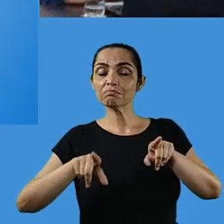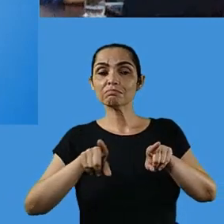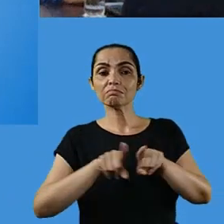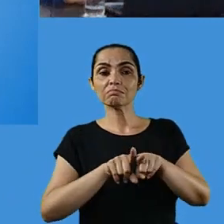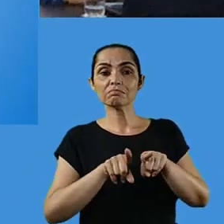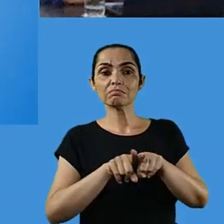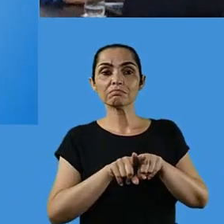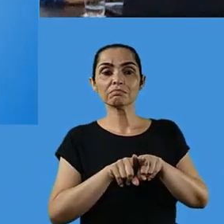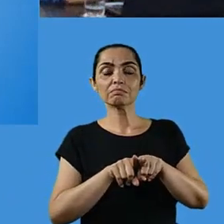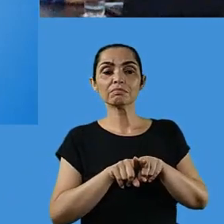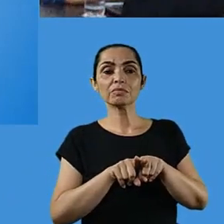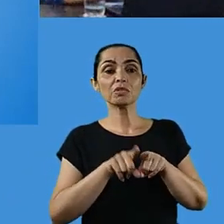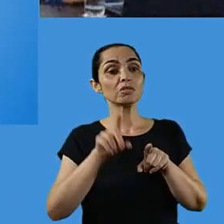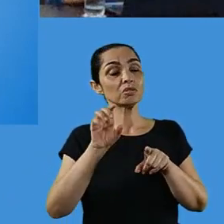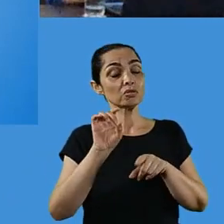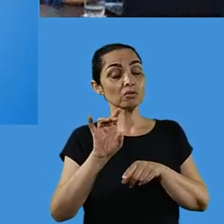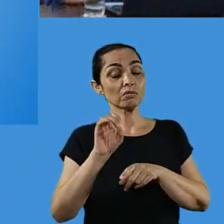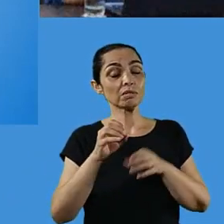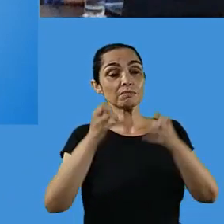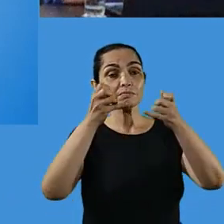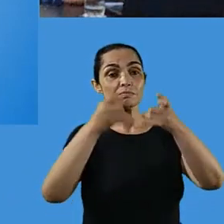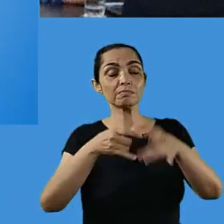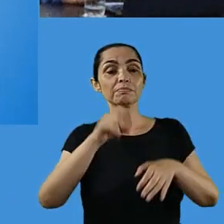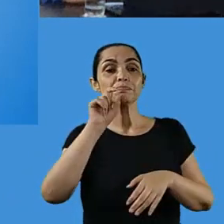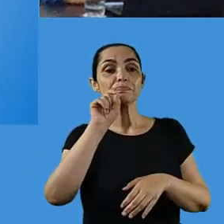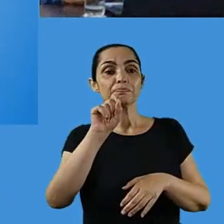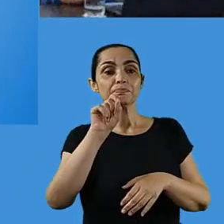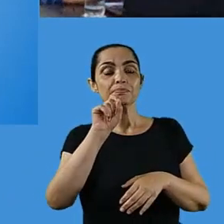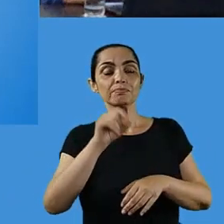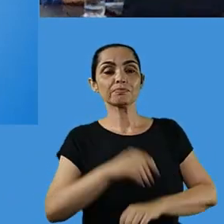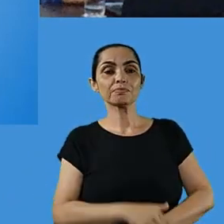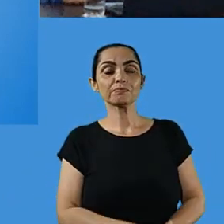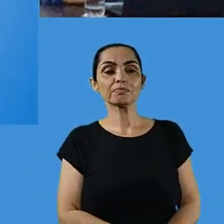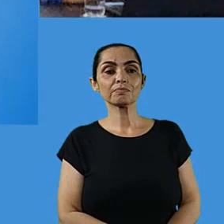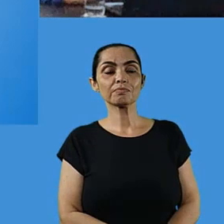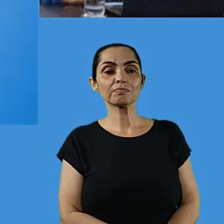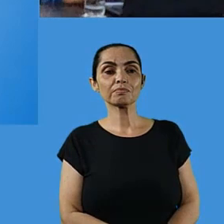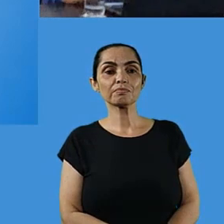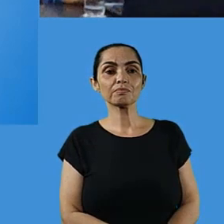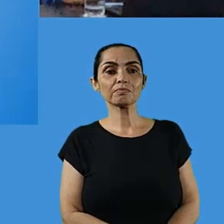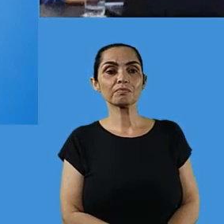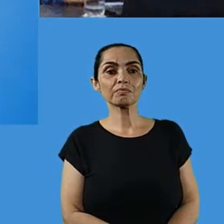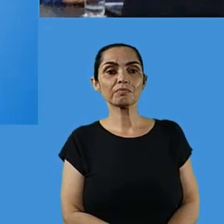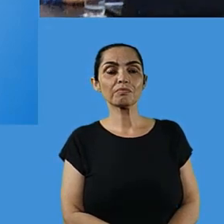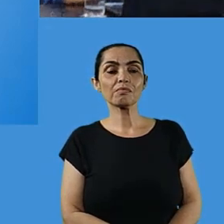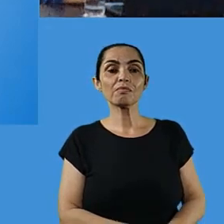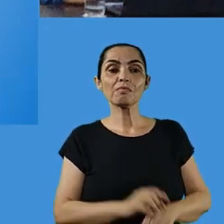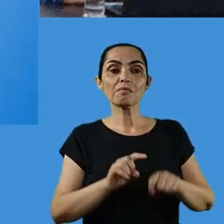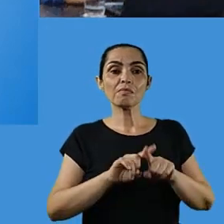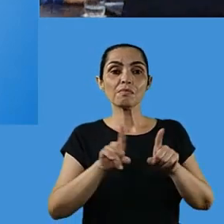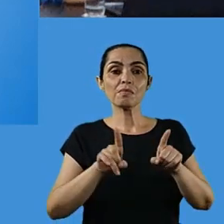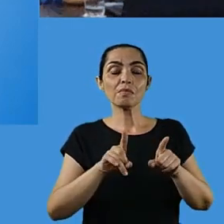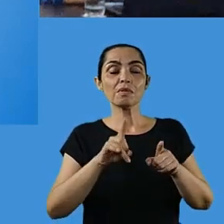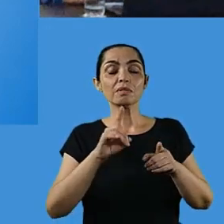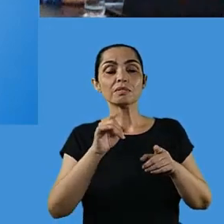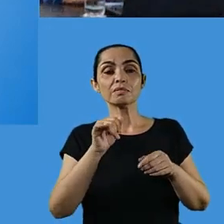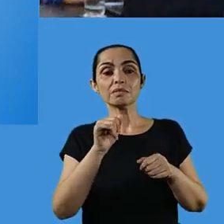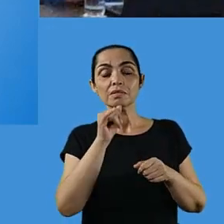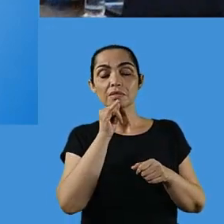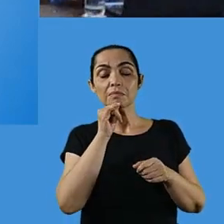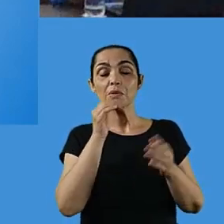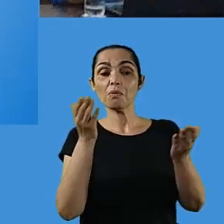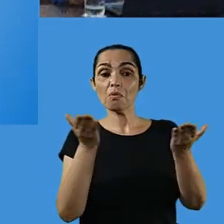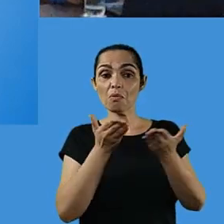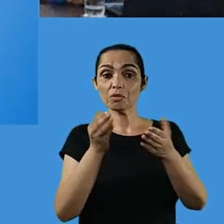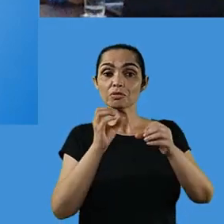muito diferente do que foi colocado até agora. Eu só queria ressaltar o seguinte, que não